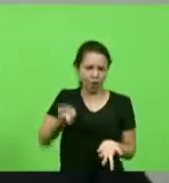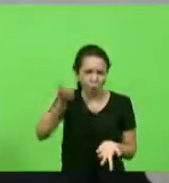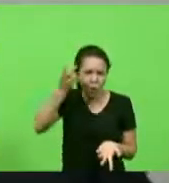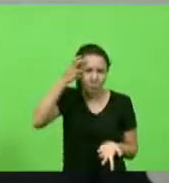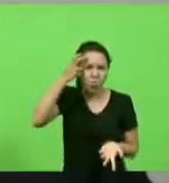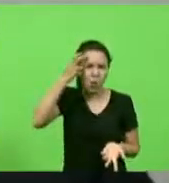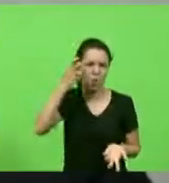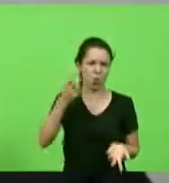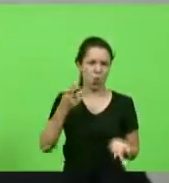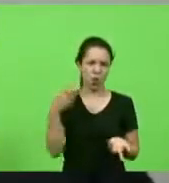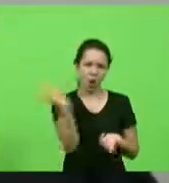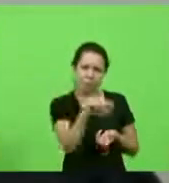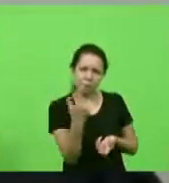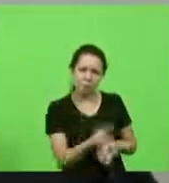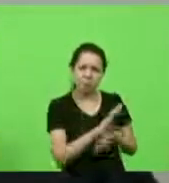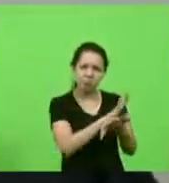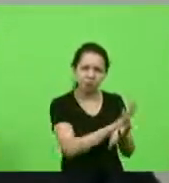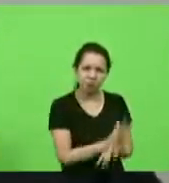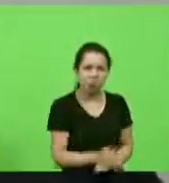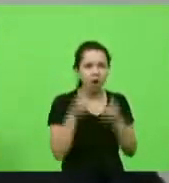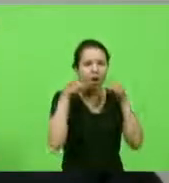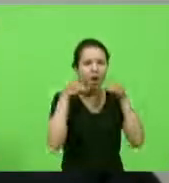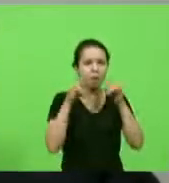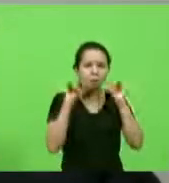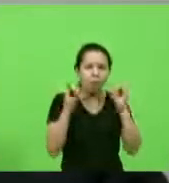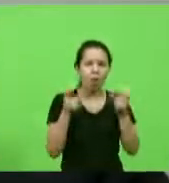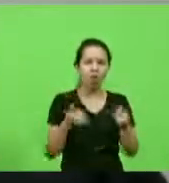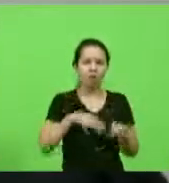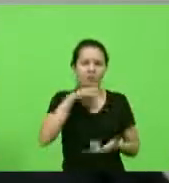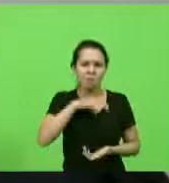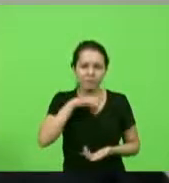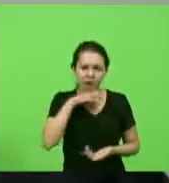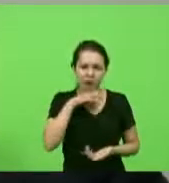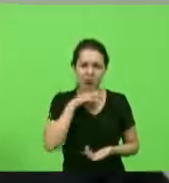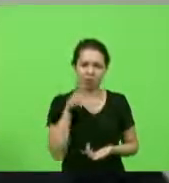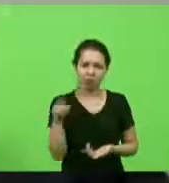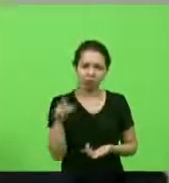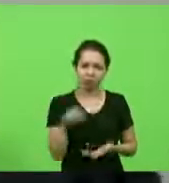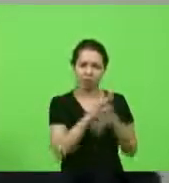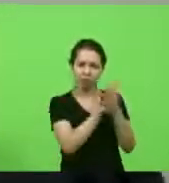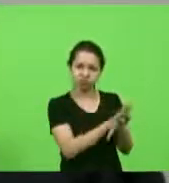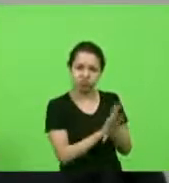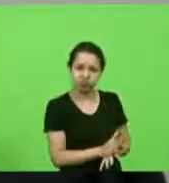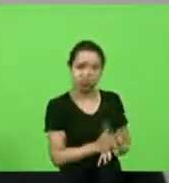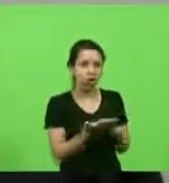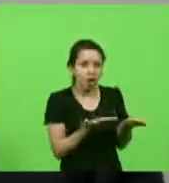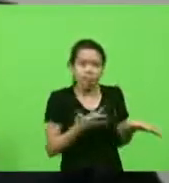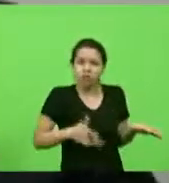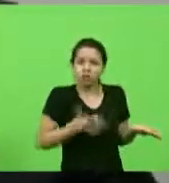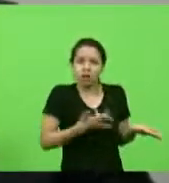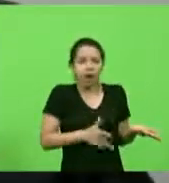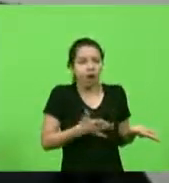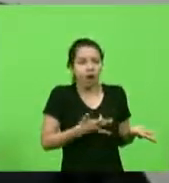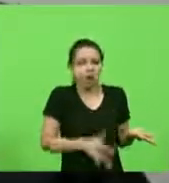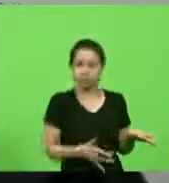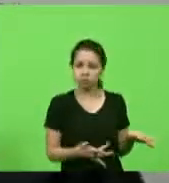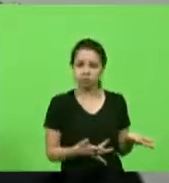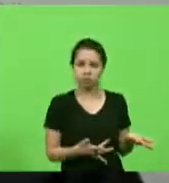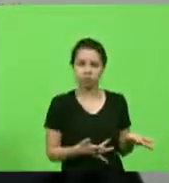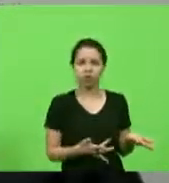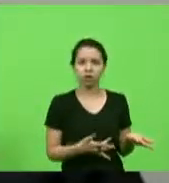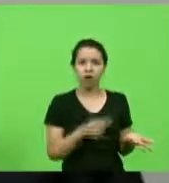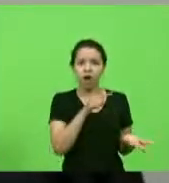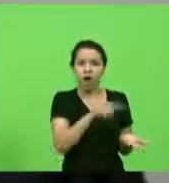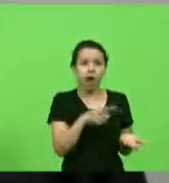maltratar um animal cultura você judiar de um bichinho que fica oitado eles caracterizam o